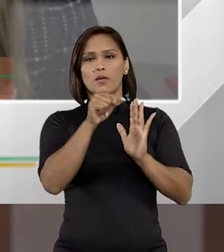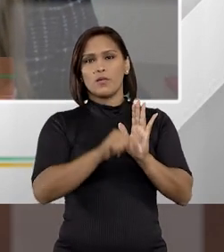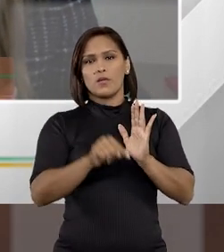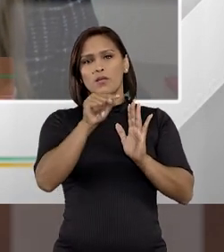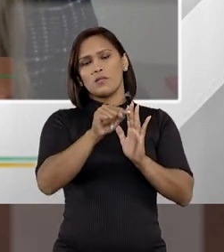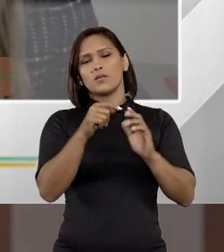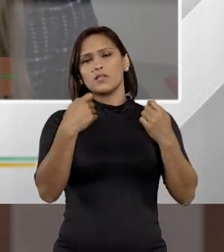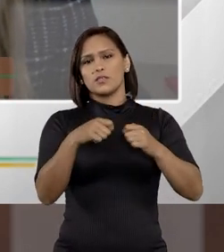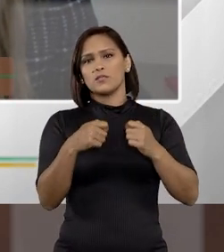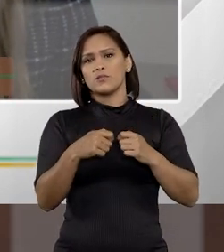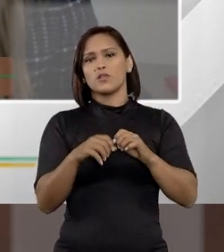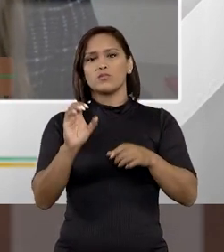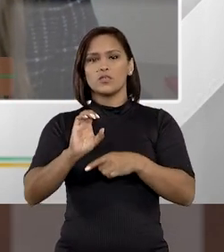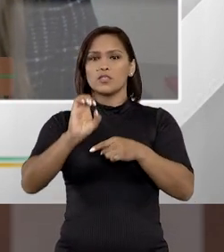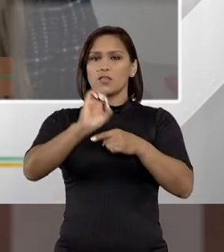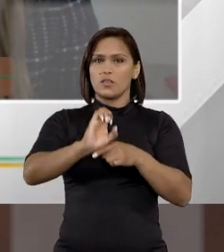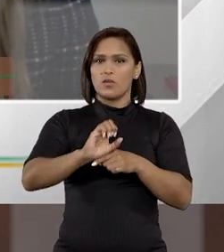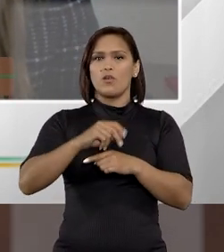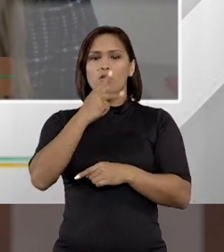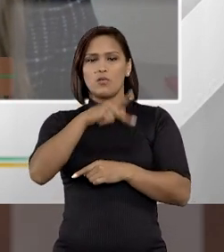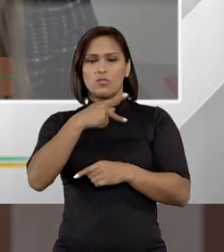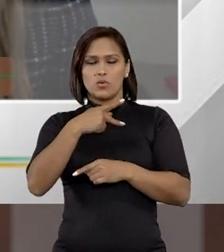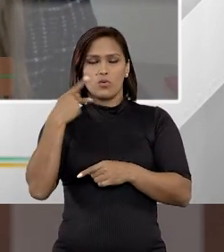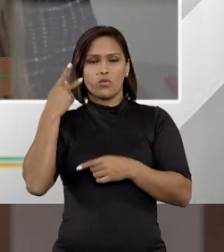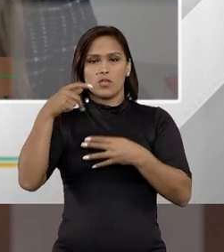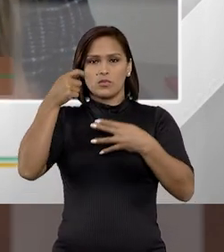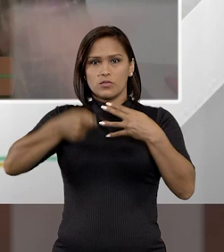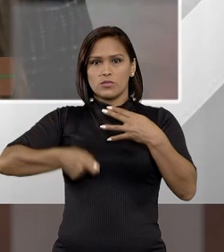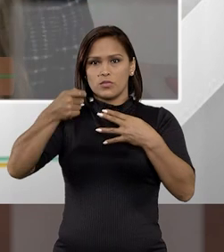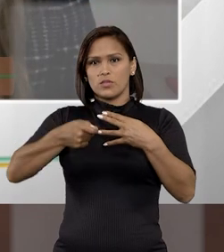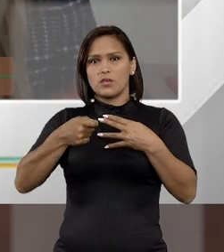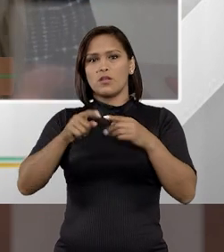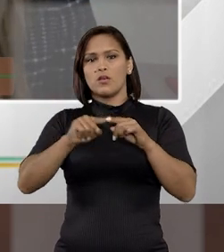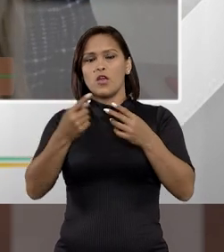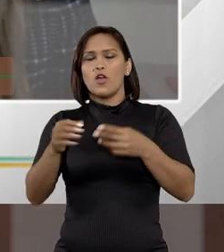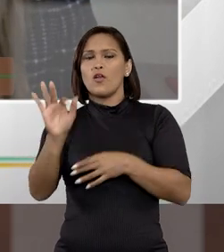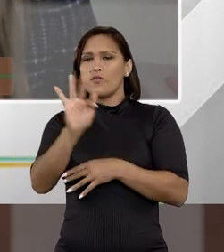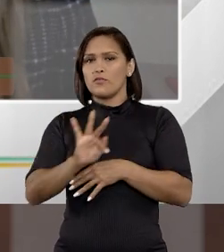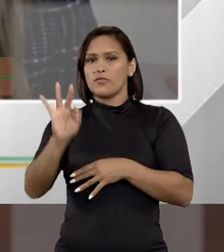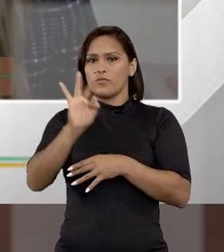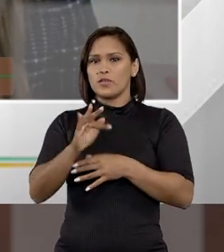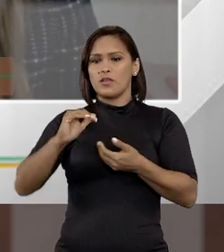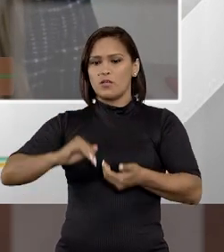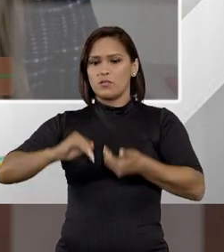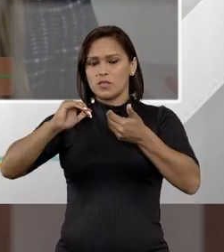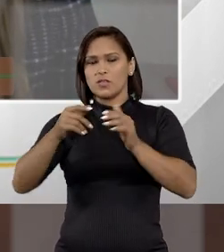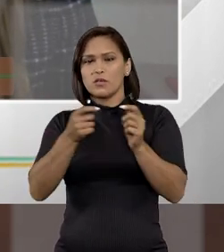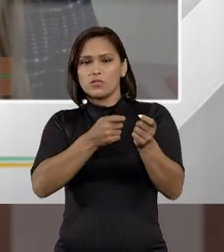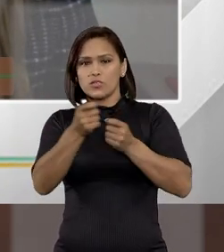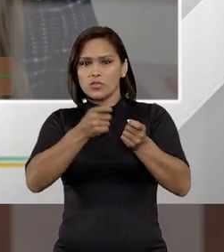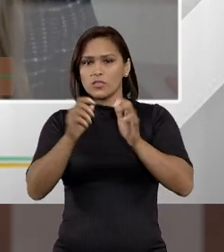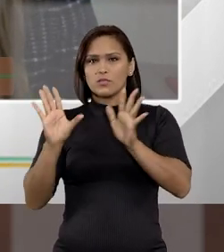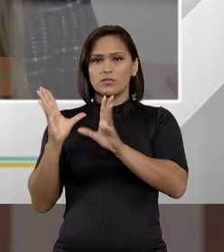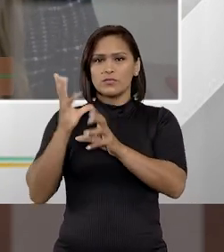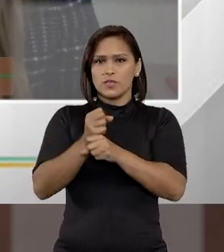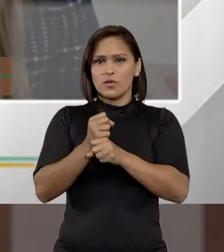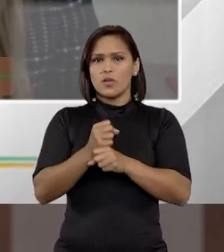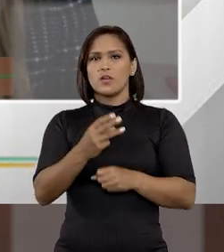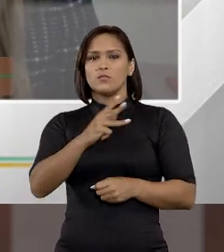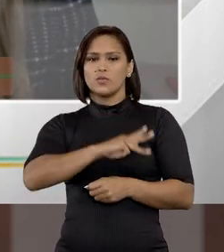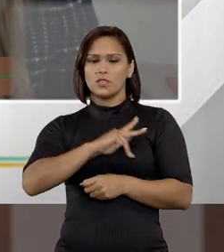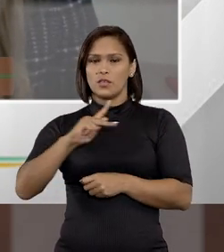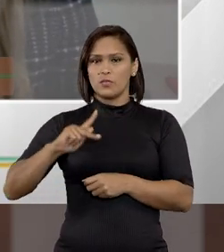para, se for no âmbito estadual, para o procurador-geral de justiça, no âmbito federal, para as câmaras de coordenação e revisão